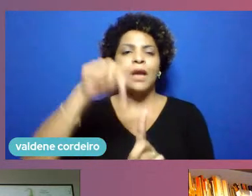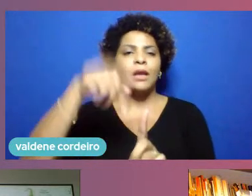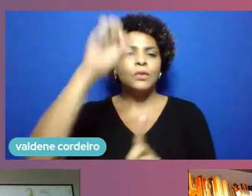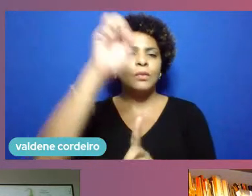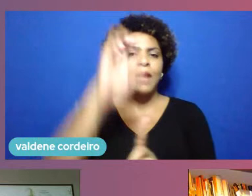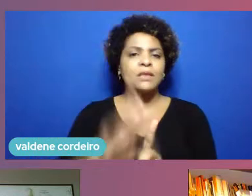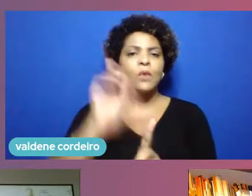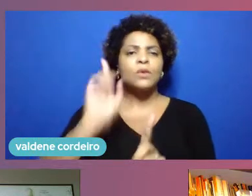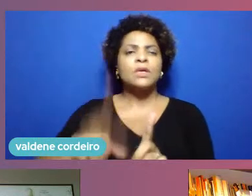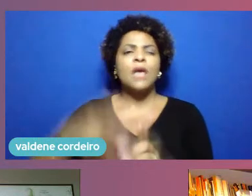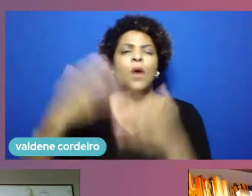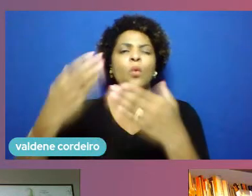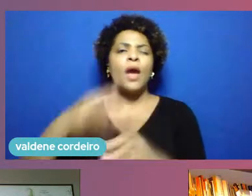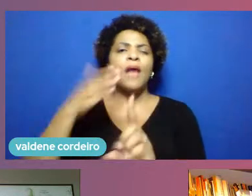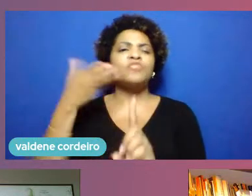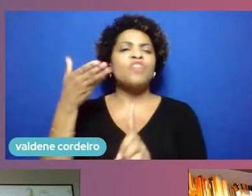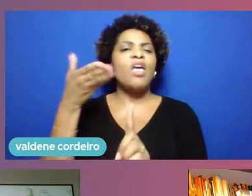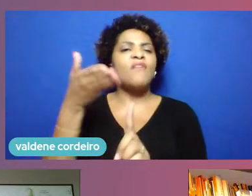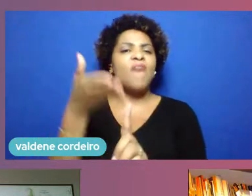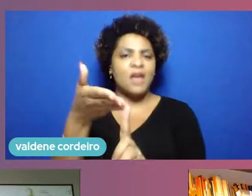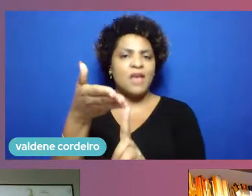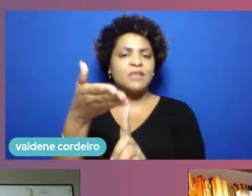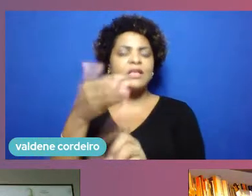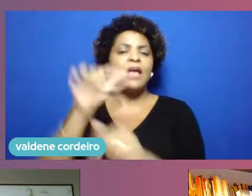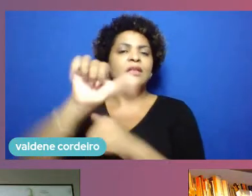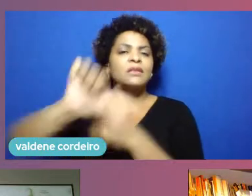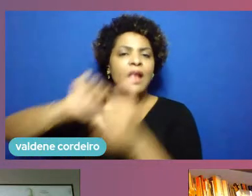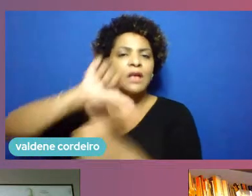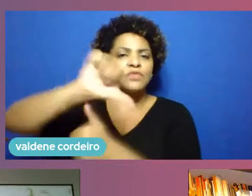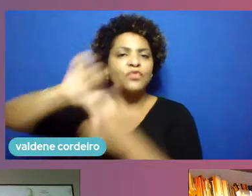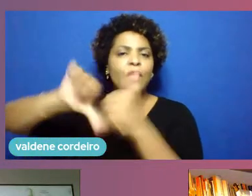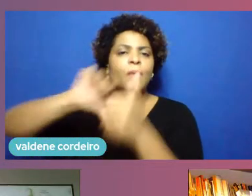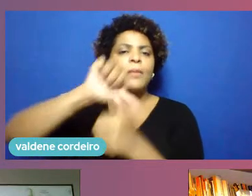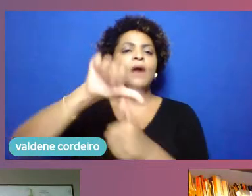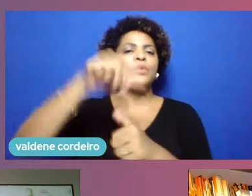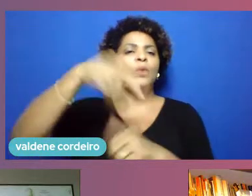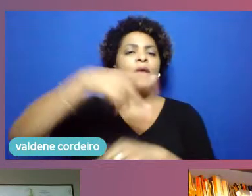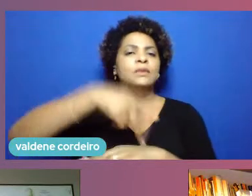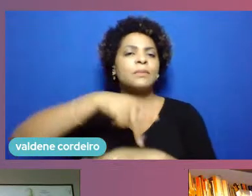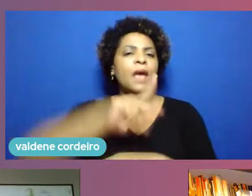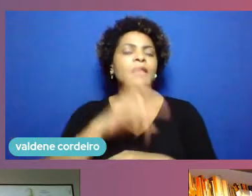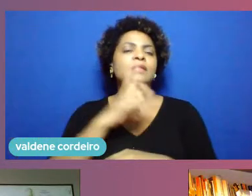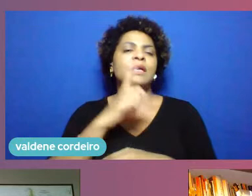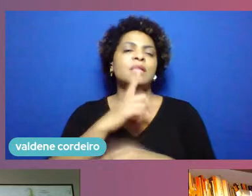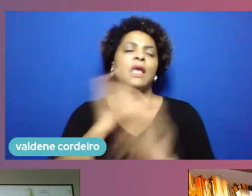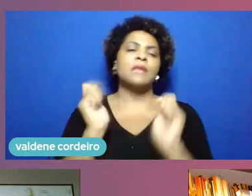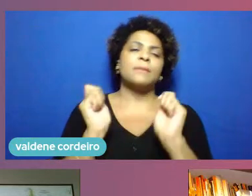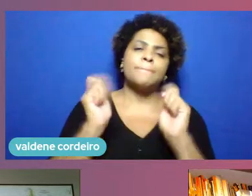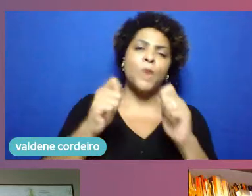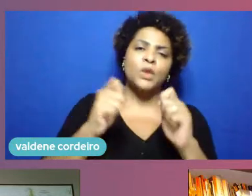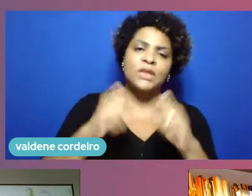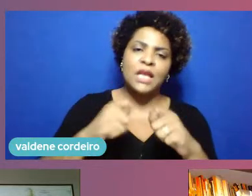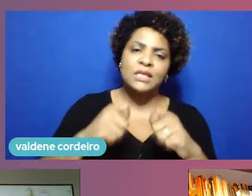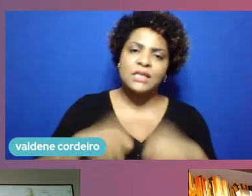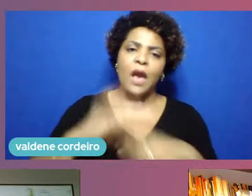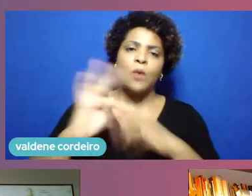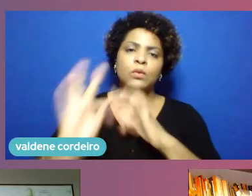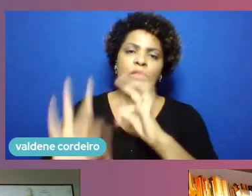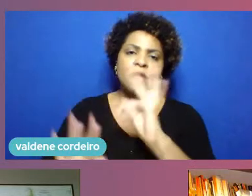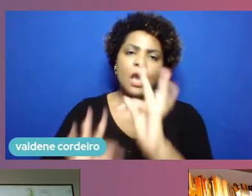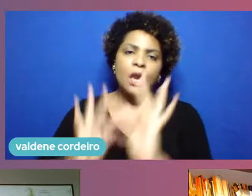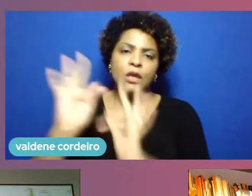vai se transformando como um país visto como uma potência tecnológica, e também o olhar do mercado quando a gente tem a